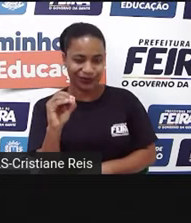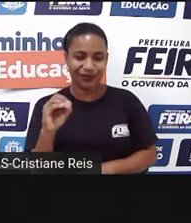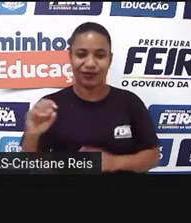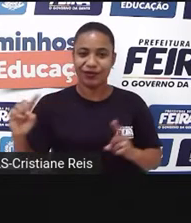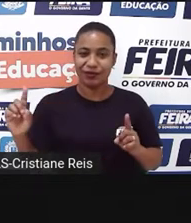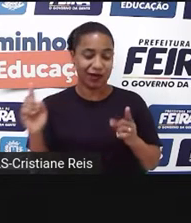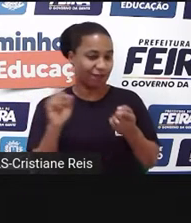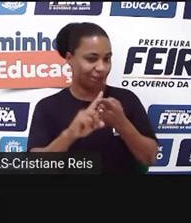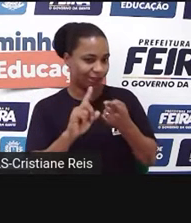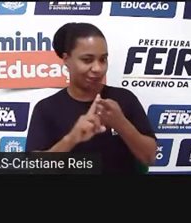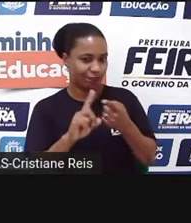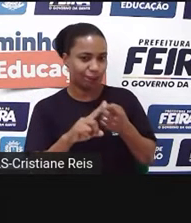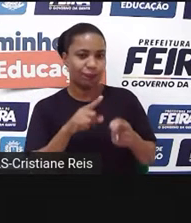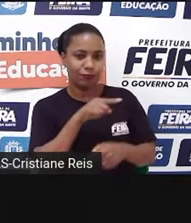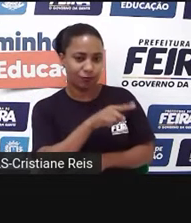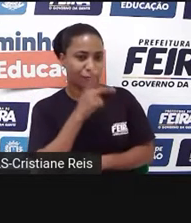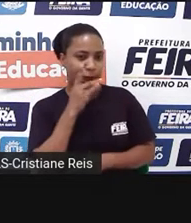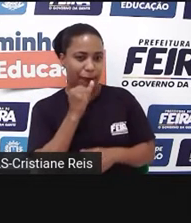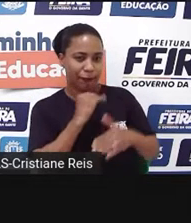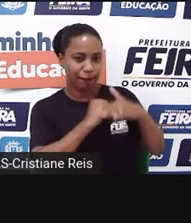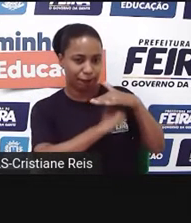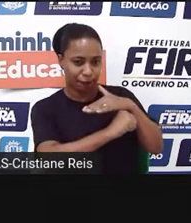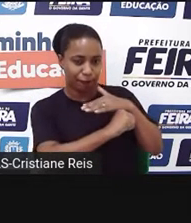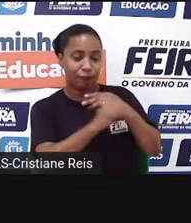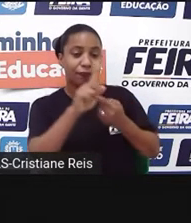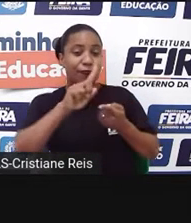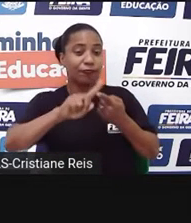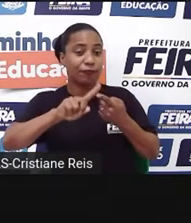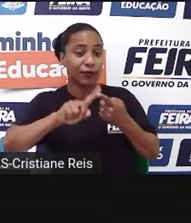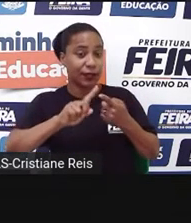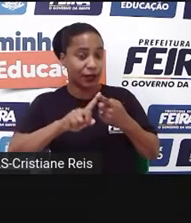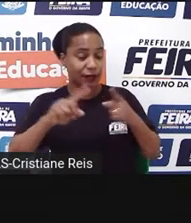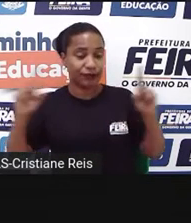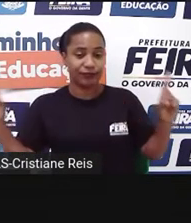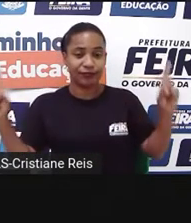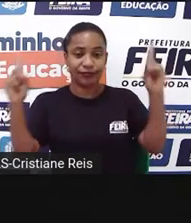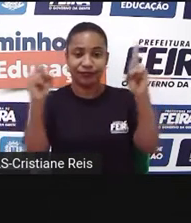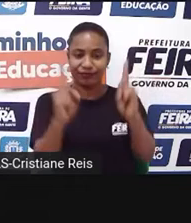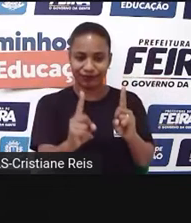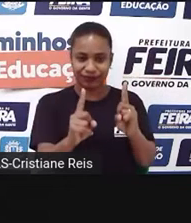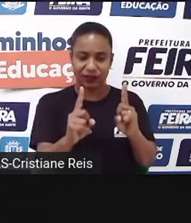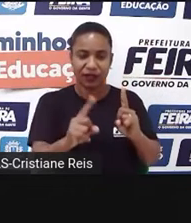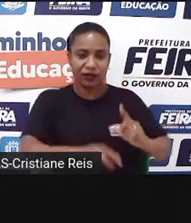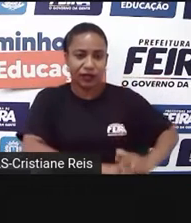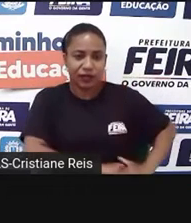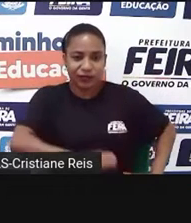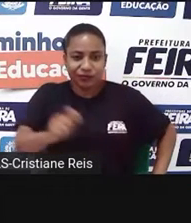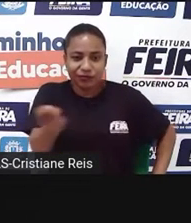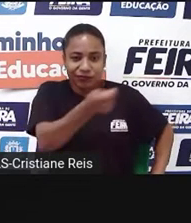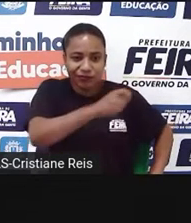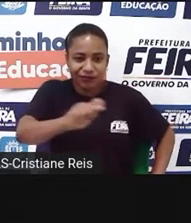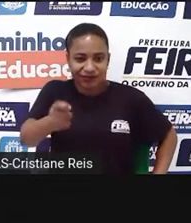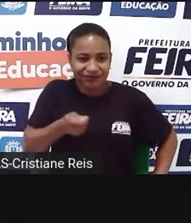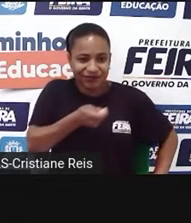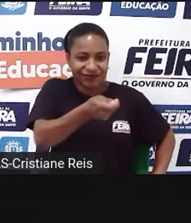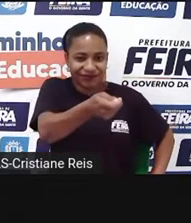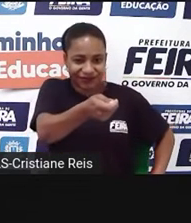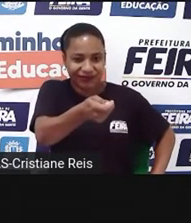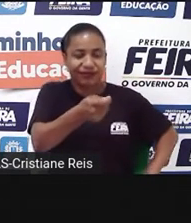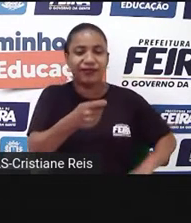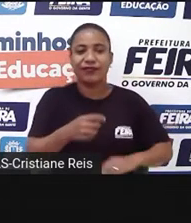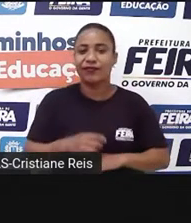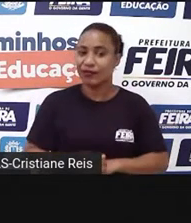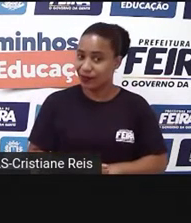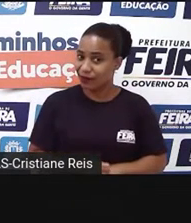começam a batalha, mas antes o Cláudio arquitetou um plano também, porque ele queria garantir que Hamlet fosse, de